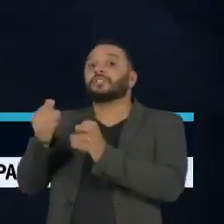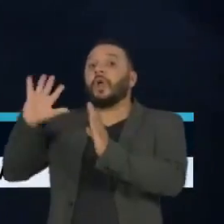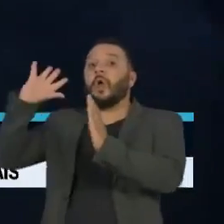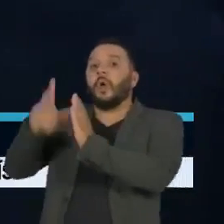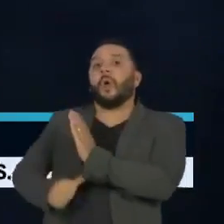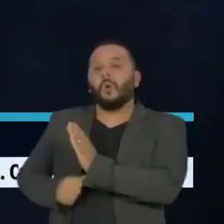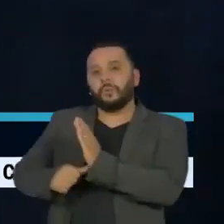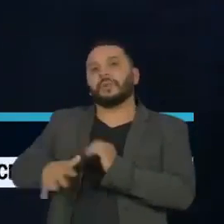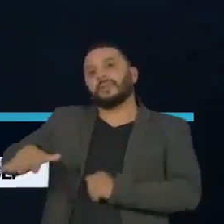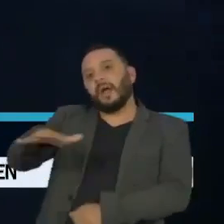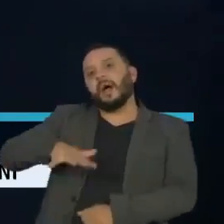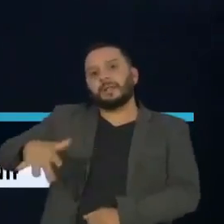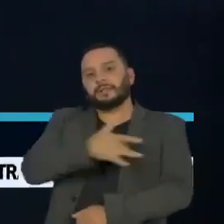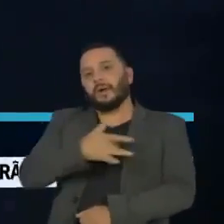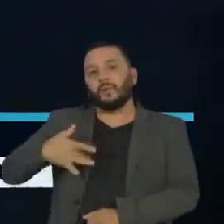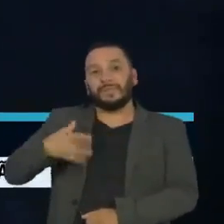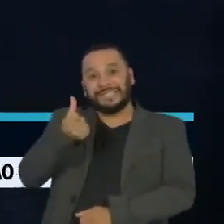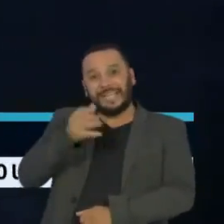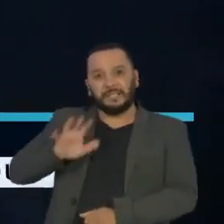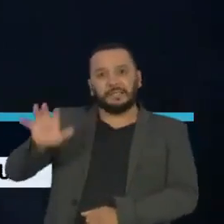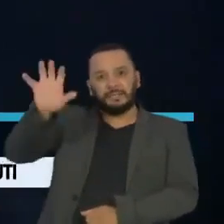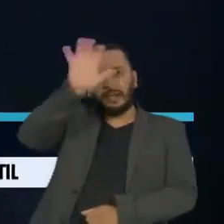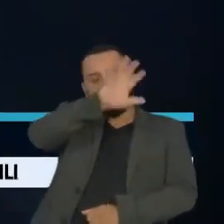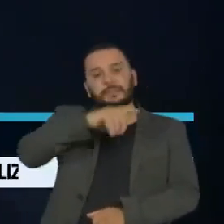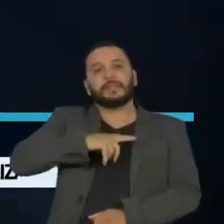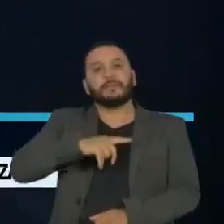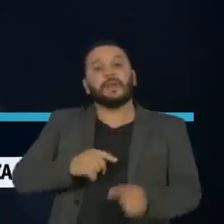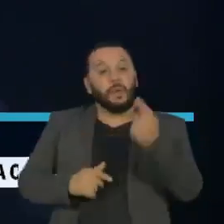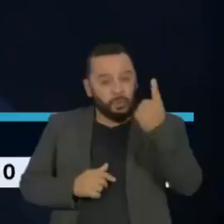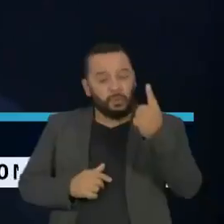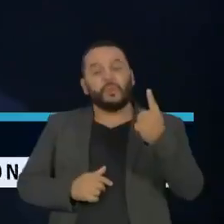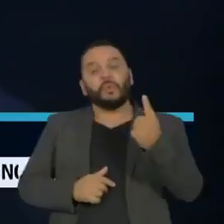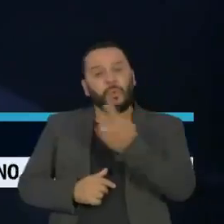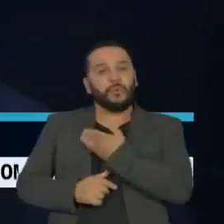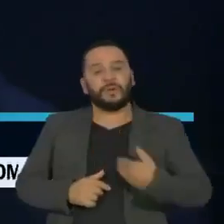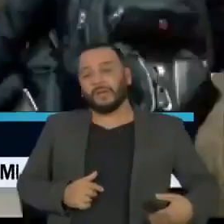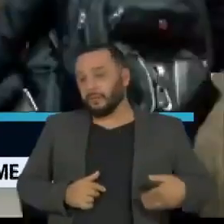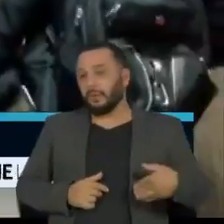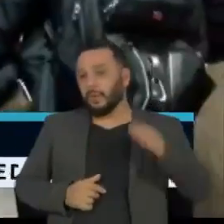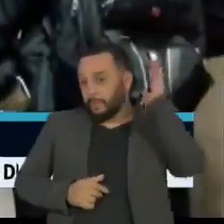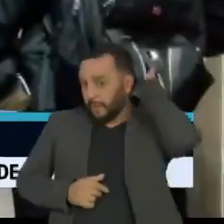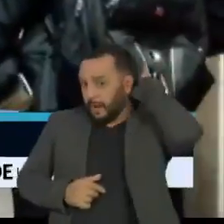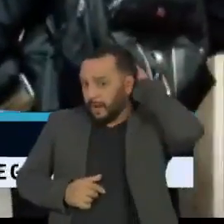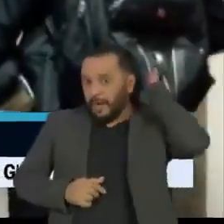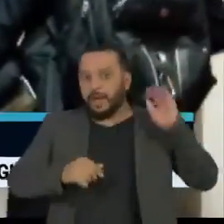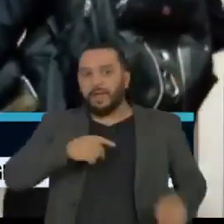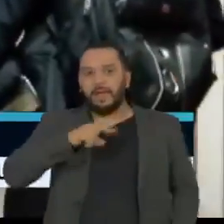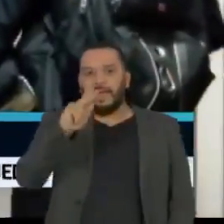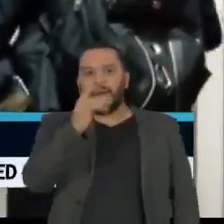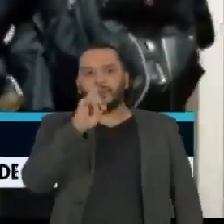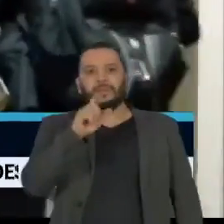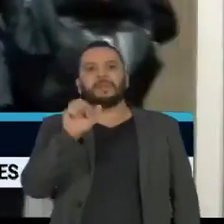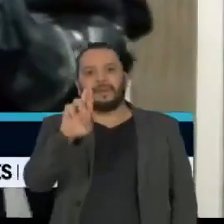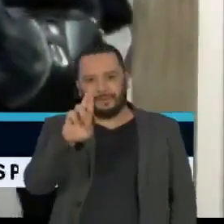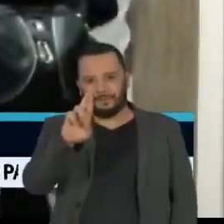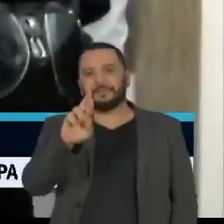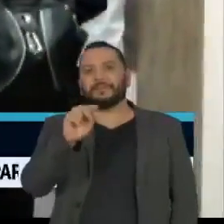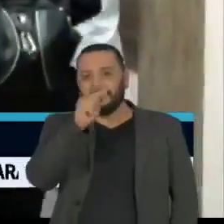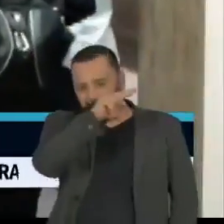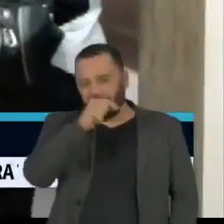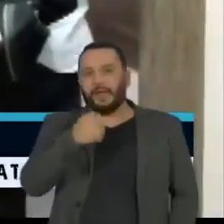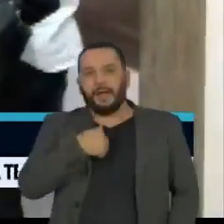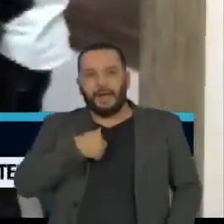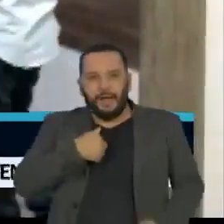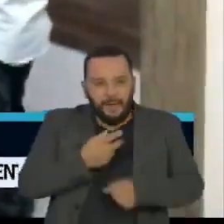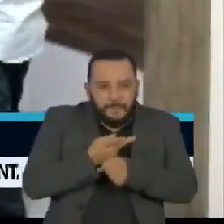saúde em seis estados. Um dos alvos foi o governador paraense Hélder Barbalho. No Pará, os policiais fizeram buscas